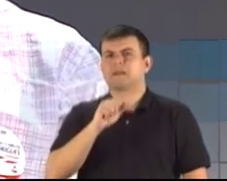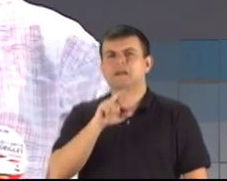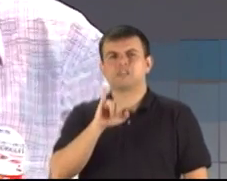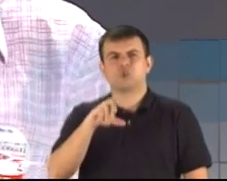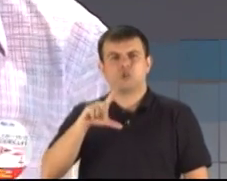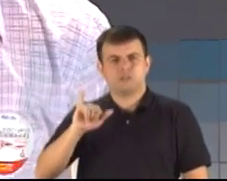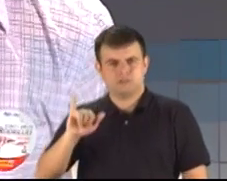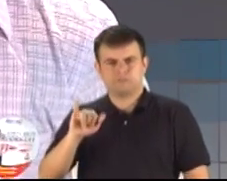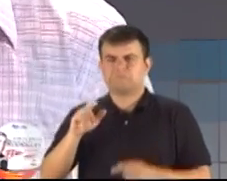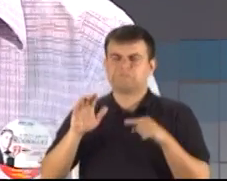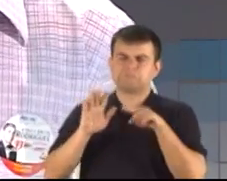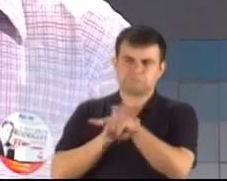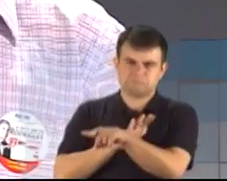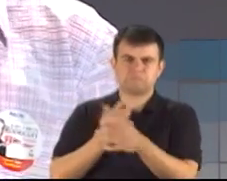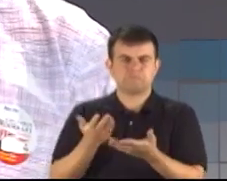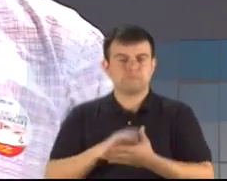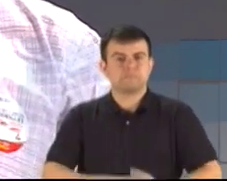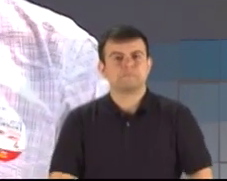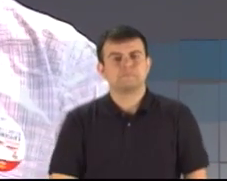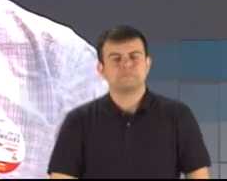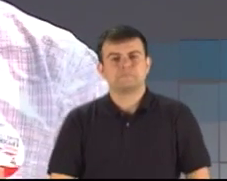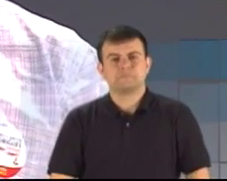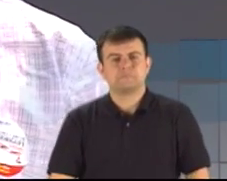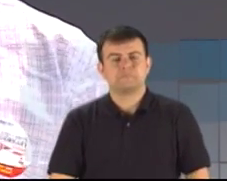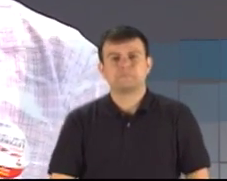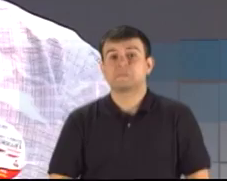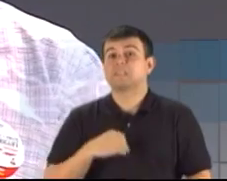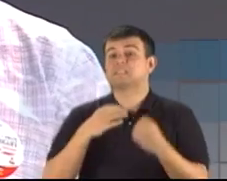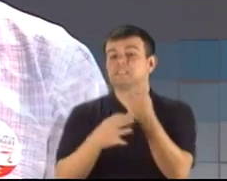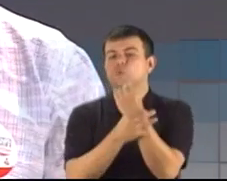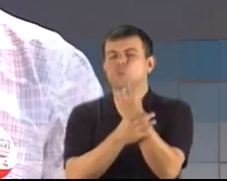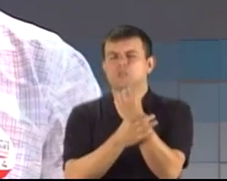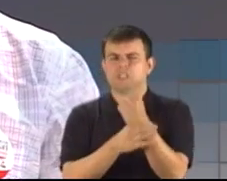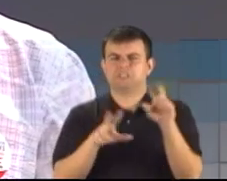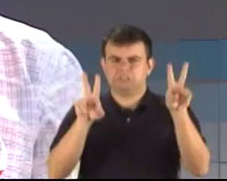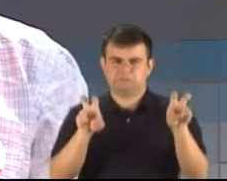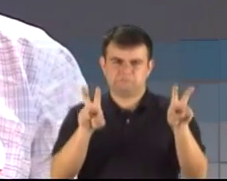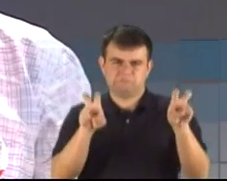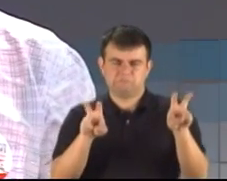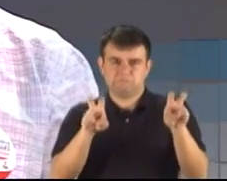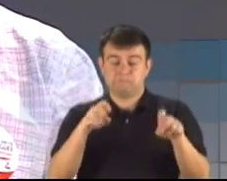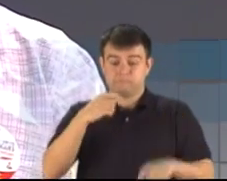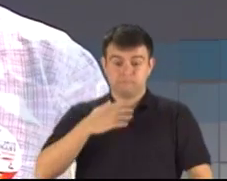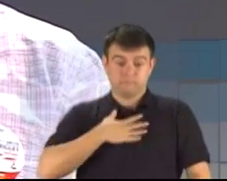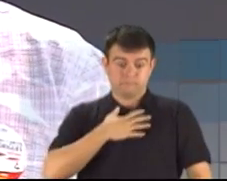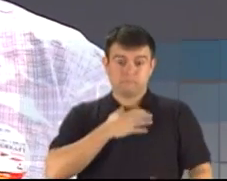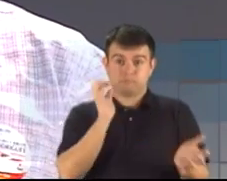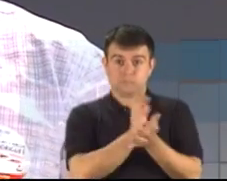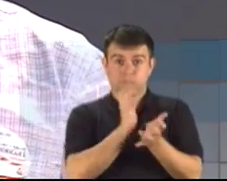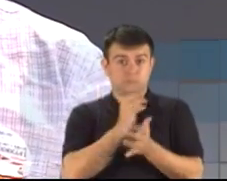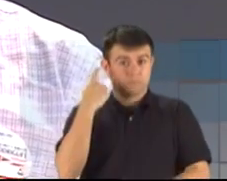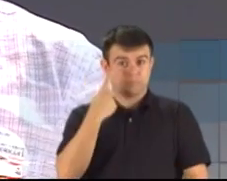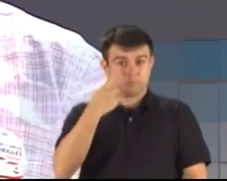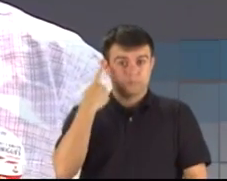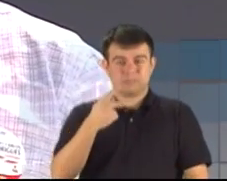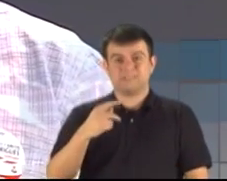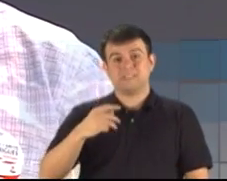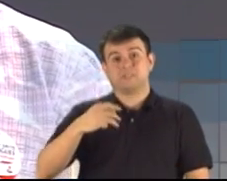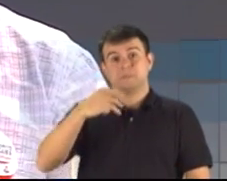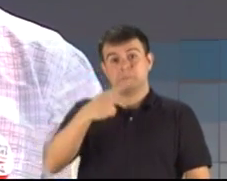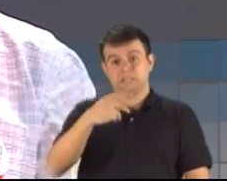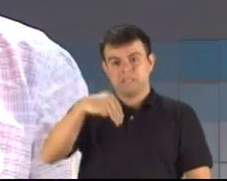Cariole, na parte de segurança do nosso Estado, eu junto com o meu partido PMN, vimos que hoje não existe